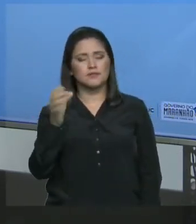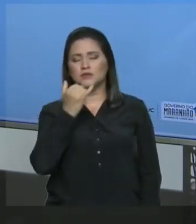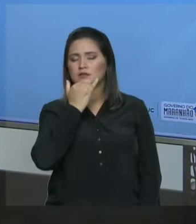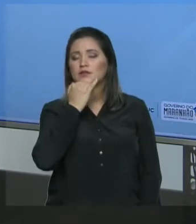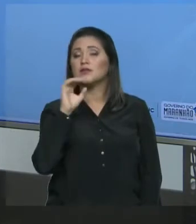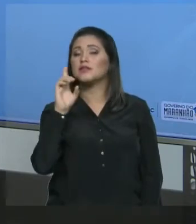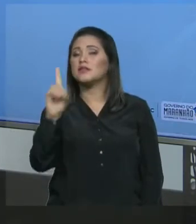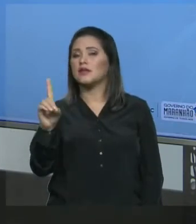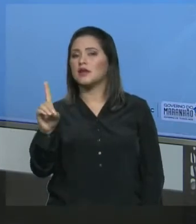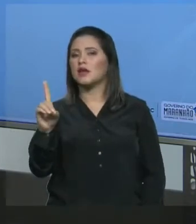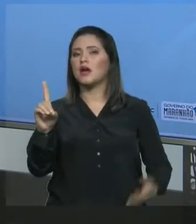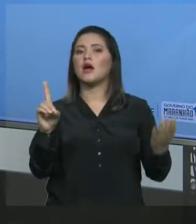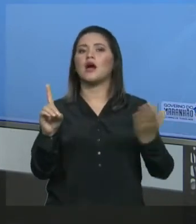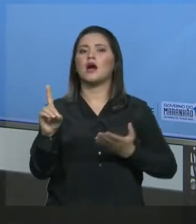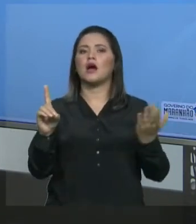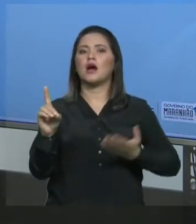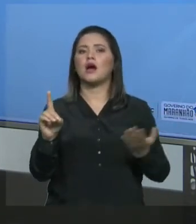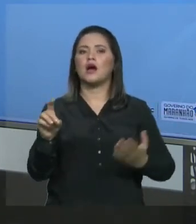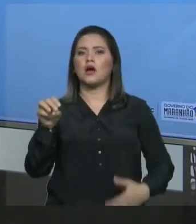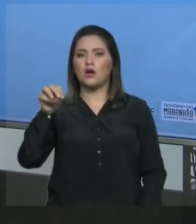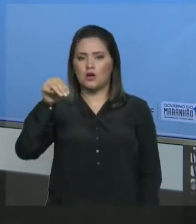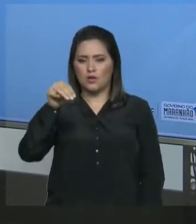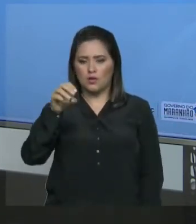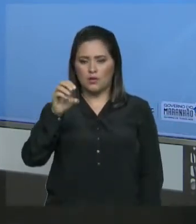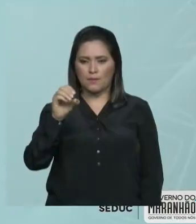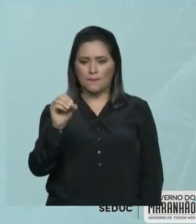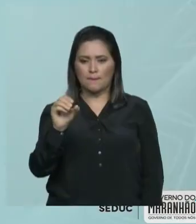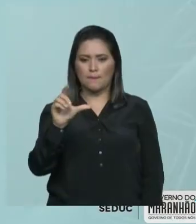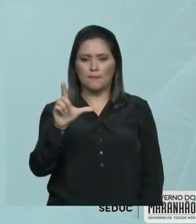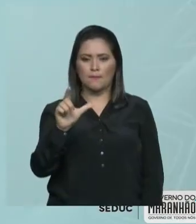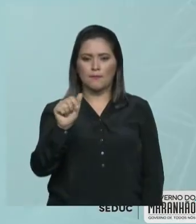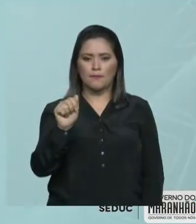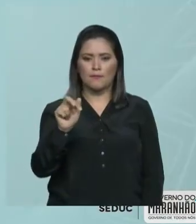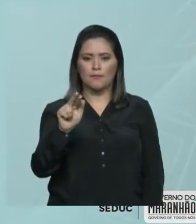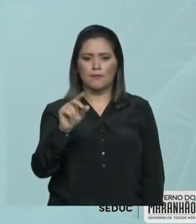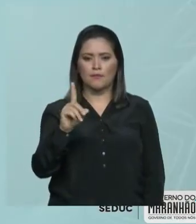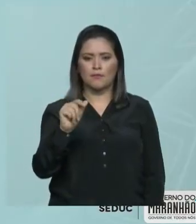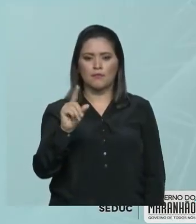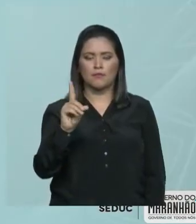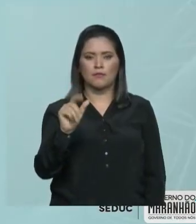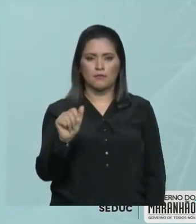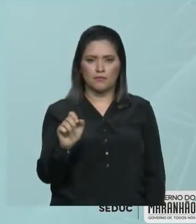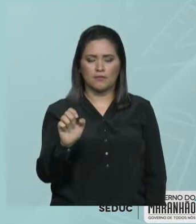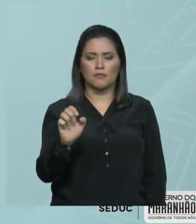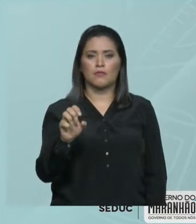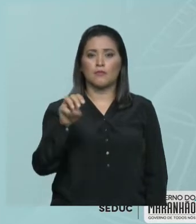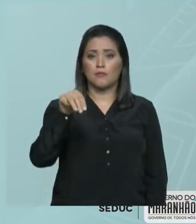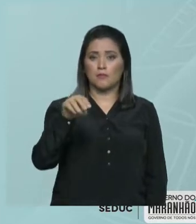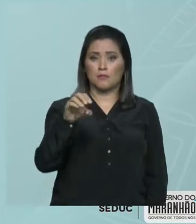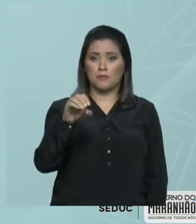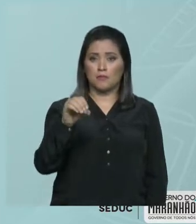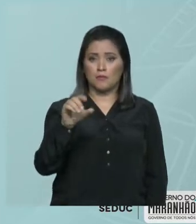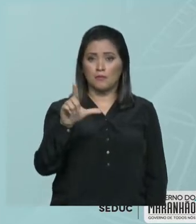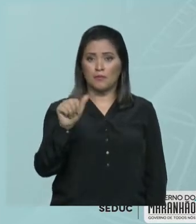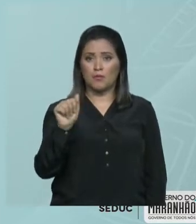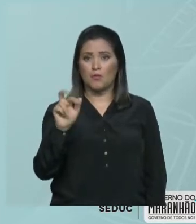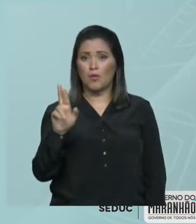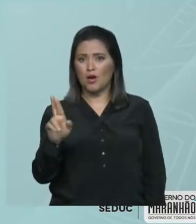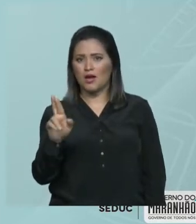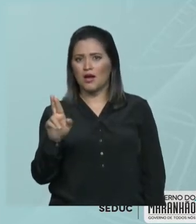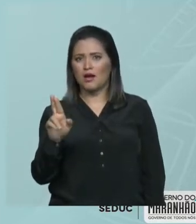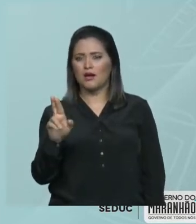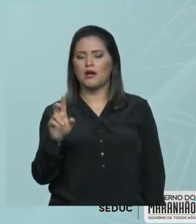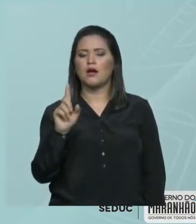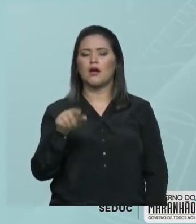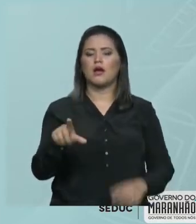ou também chamada de concentração molar. A concentração molar, ou molaridade, tem um símbolo, a letra M,